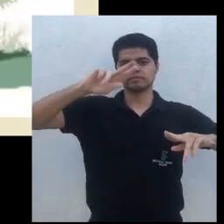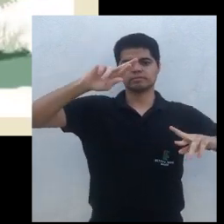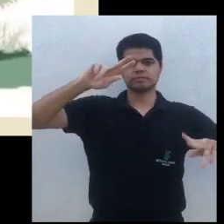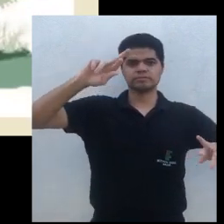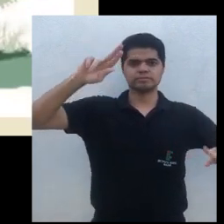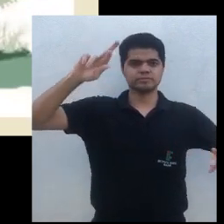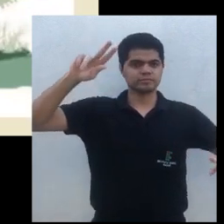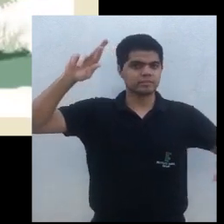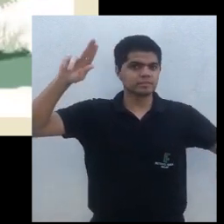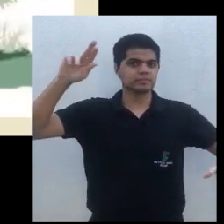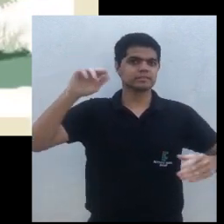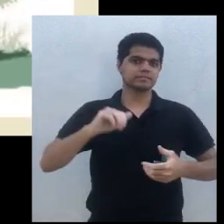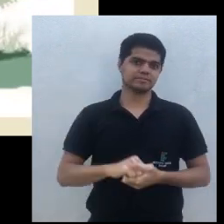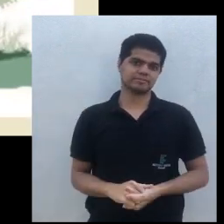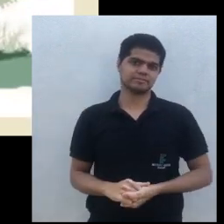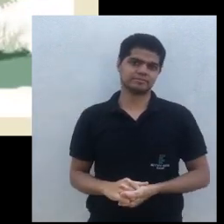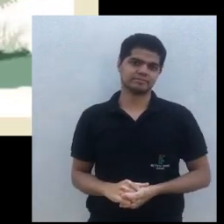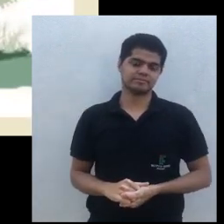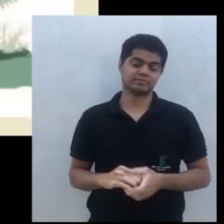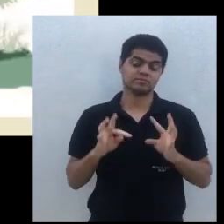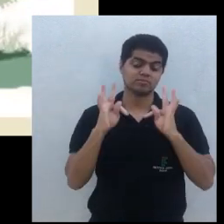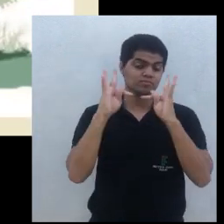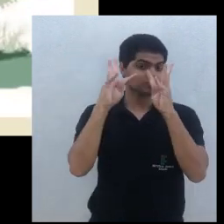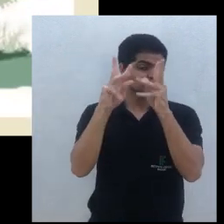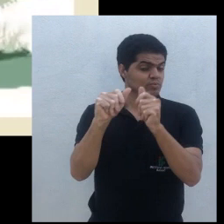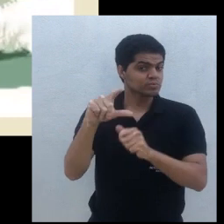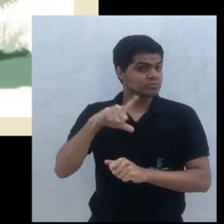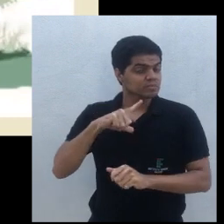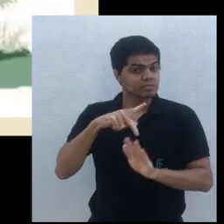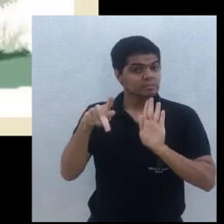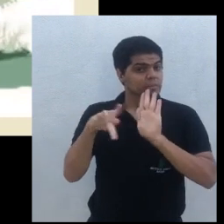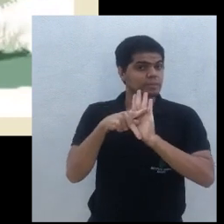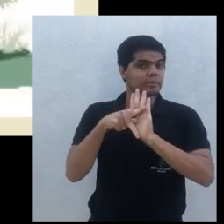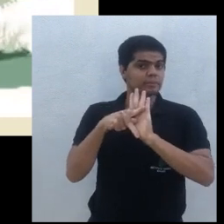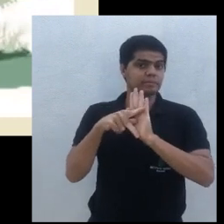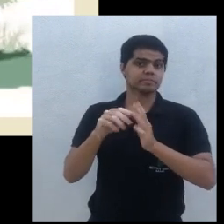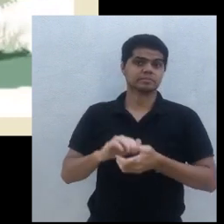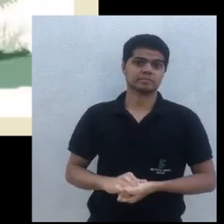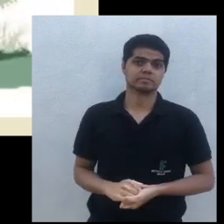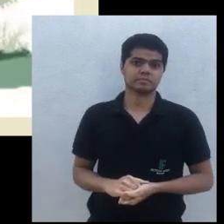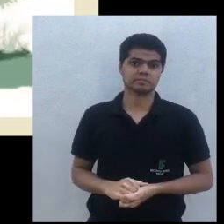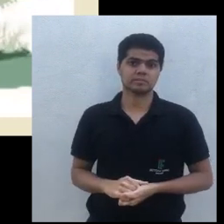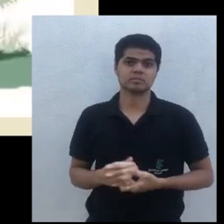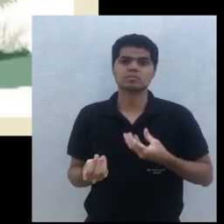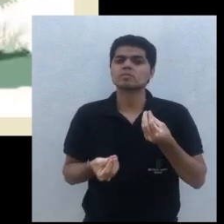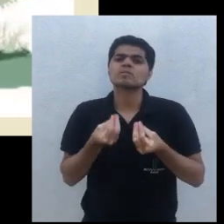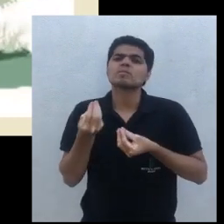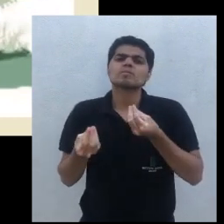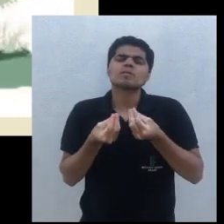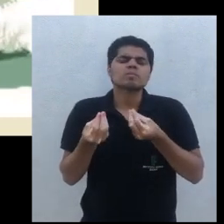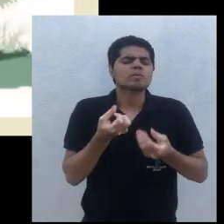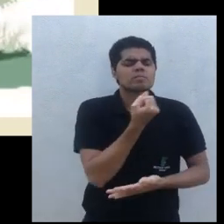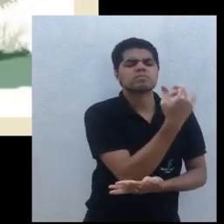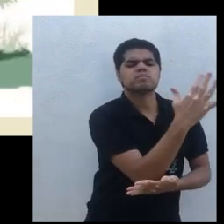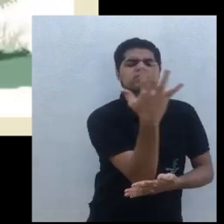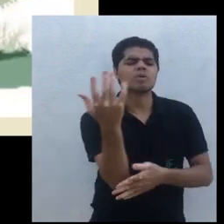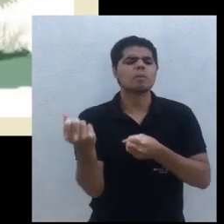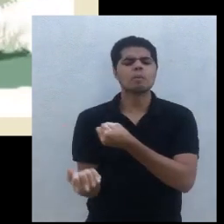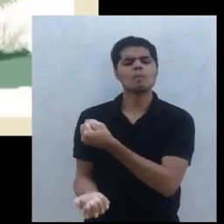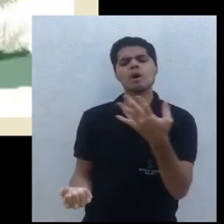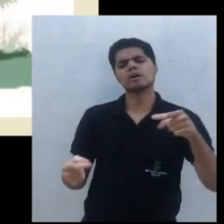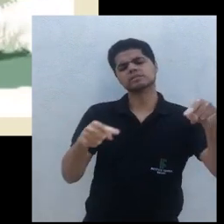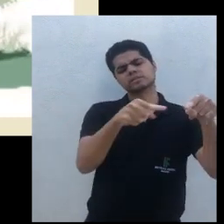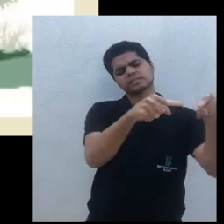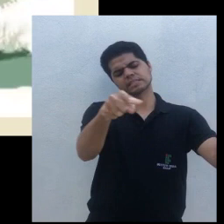que é aquele extrato mais alto. Então, vou ter todos esses extratos. Então, quantas plantas eu vou botar no hectare?